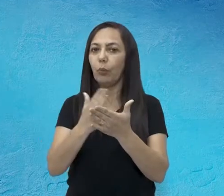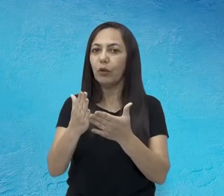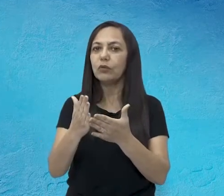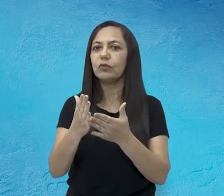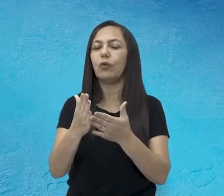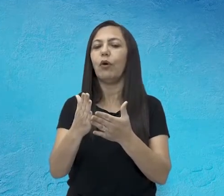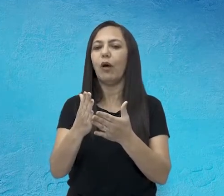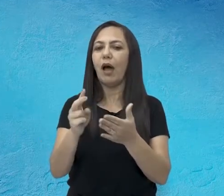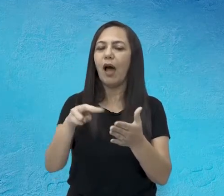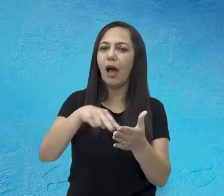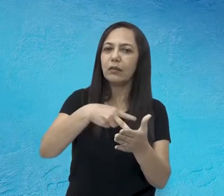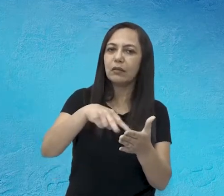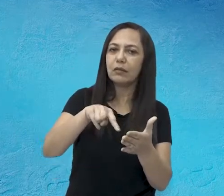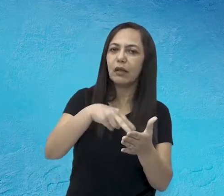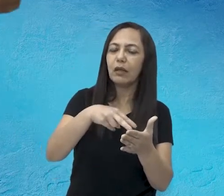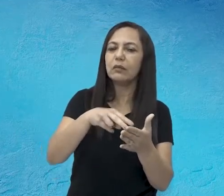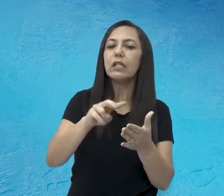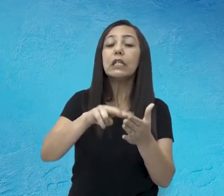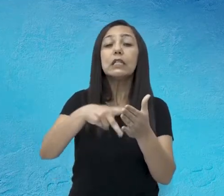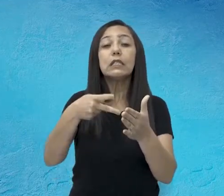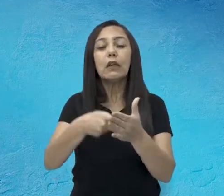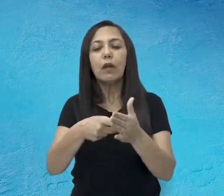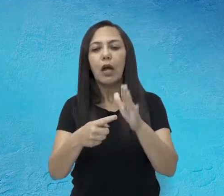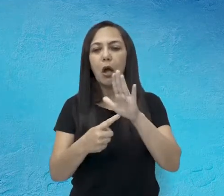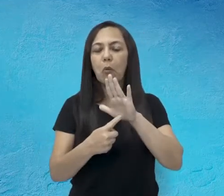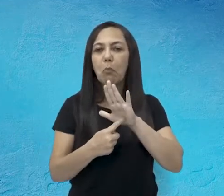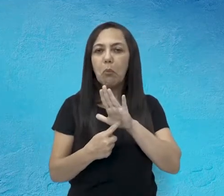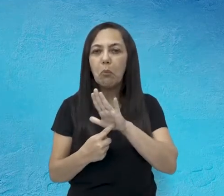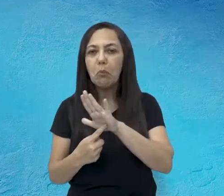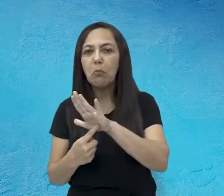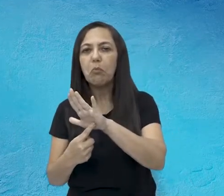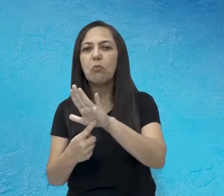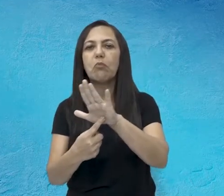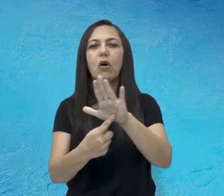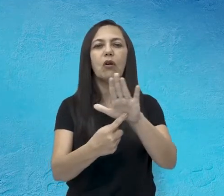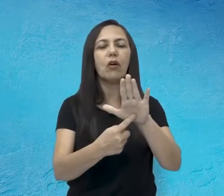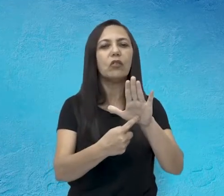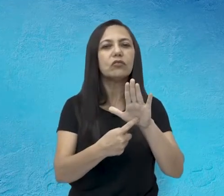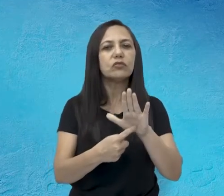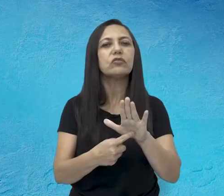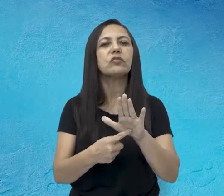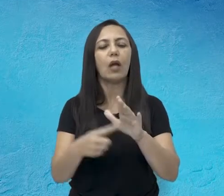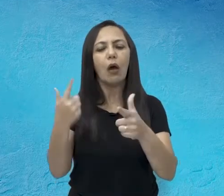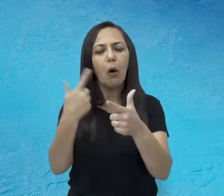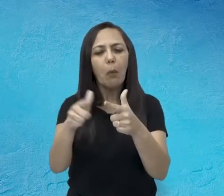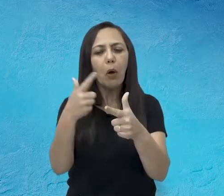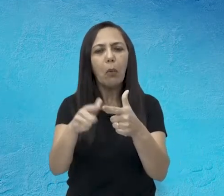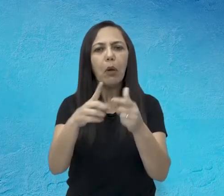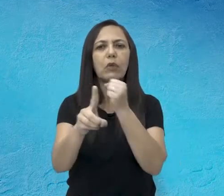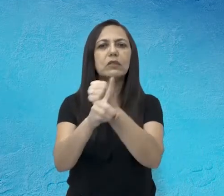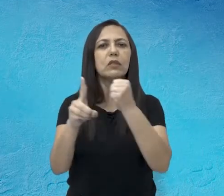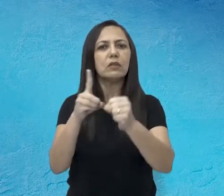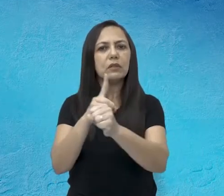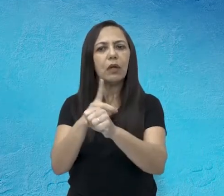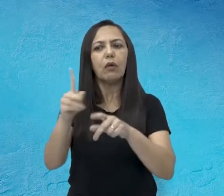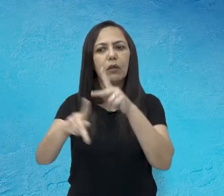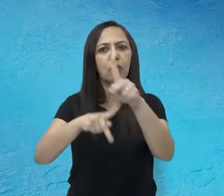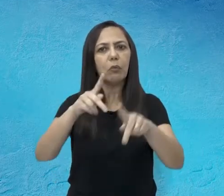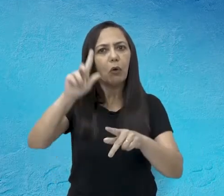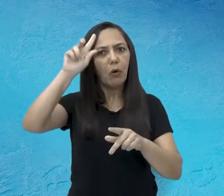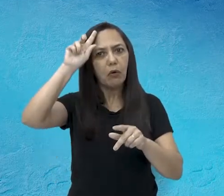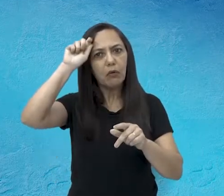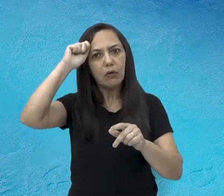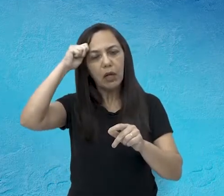-hop é um estilo de música ou de dança, na realidade, hip-hop é um movimento cultural, que